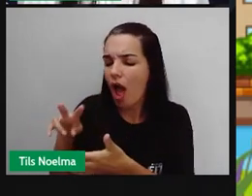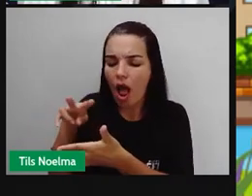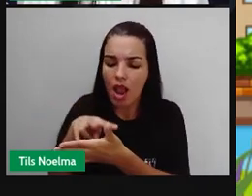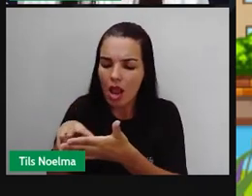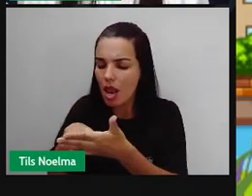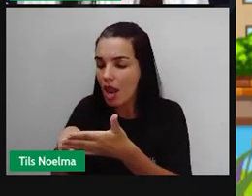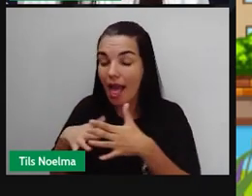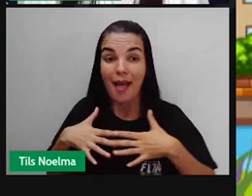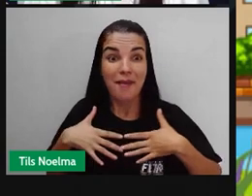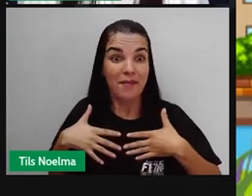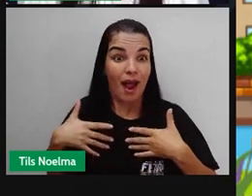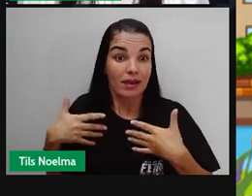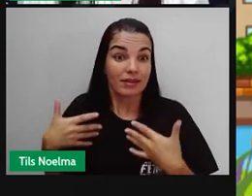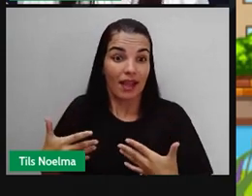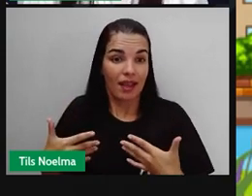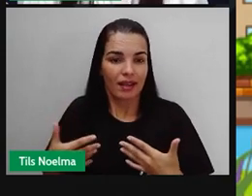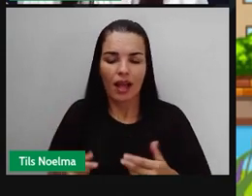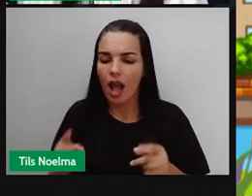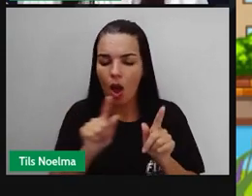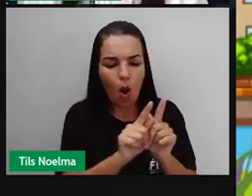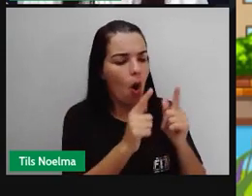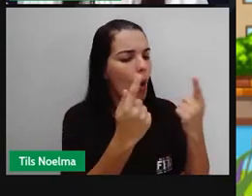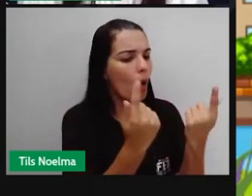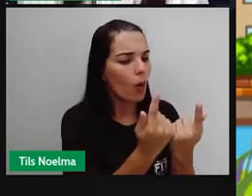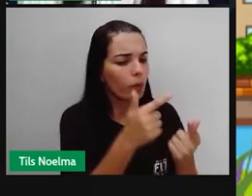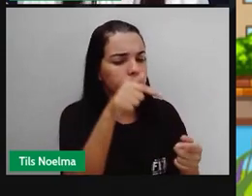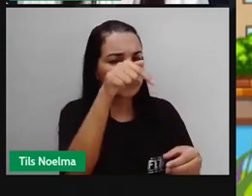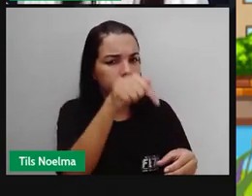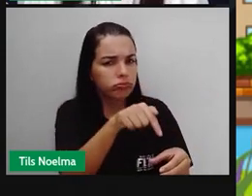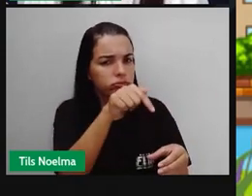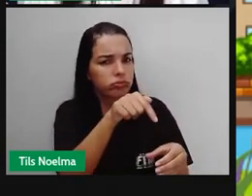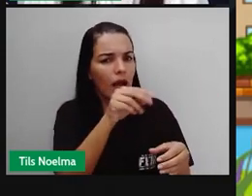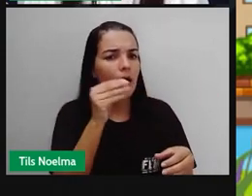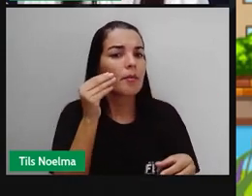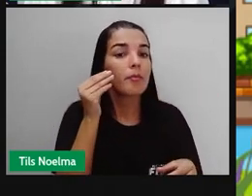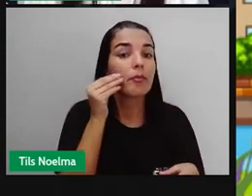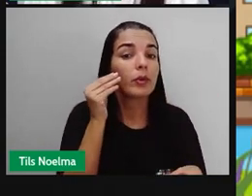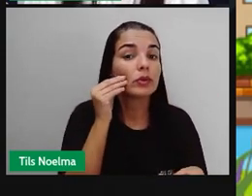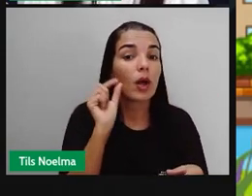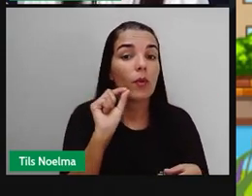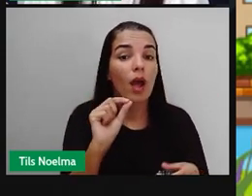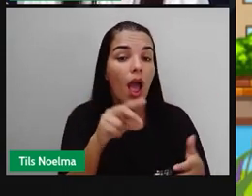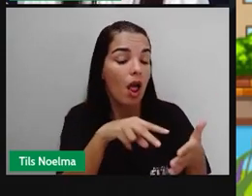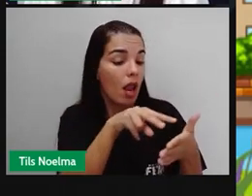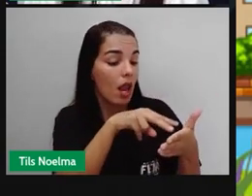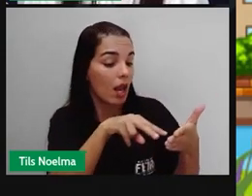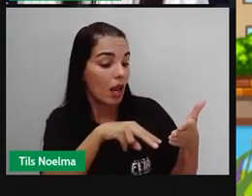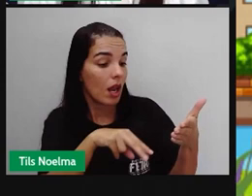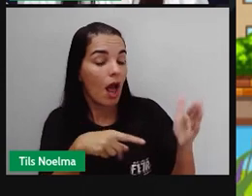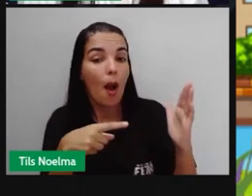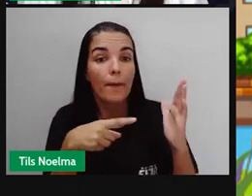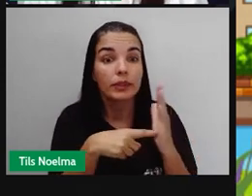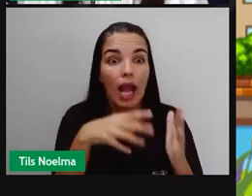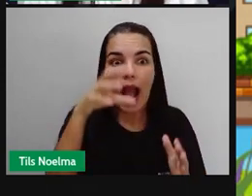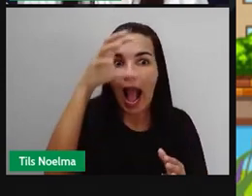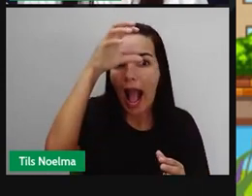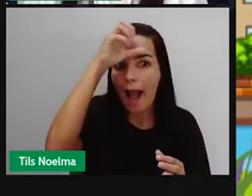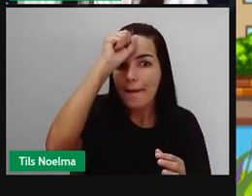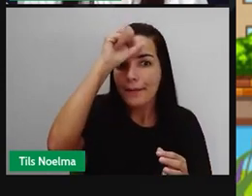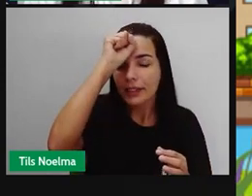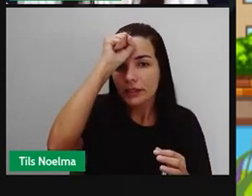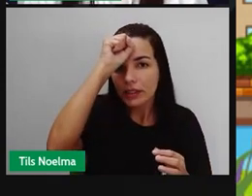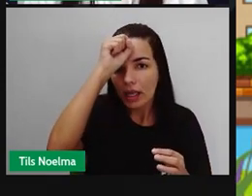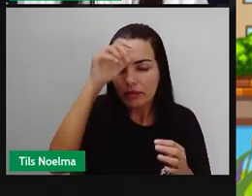por prazer. E o segundo grupo, que é o outro grupo, né? Um tipo de leitura em que tem como objetivo aprender algo,